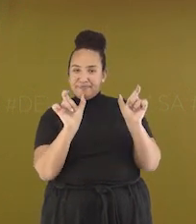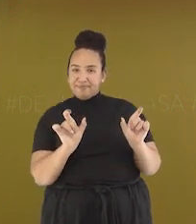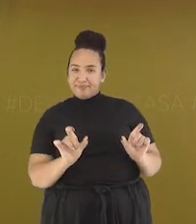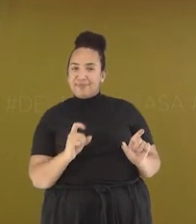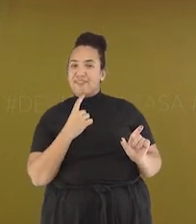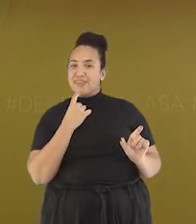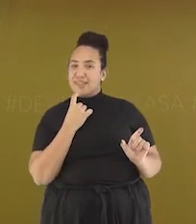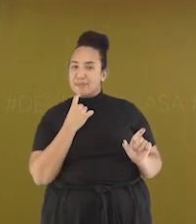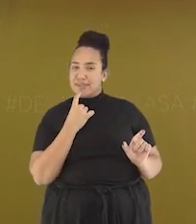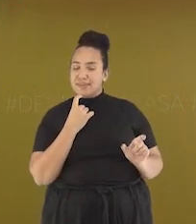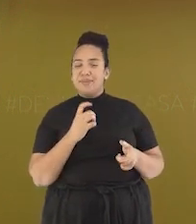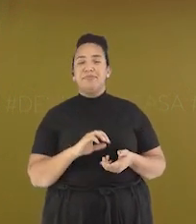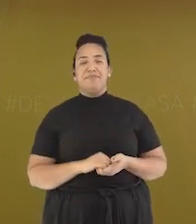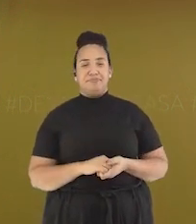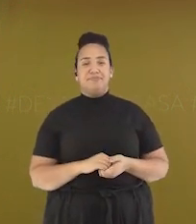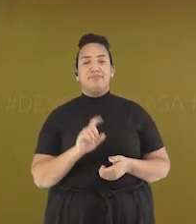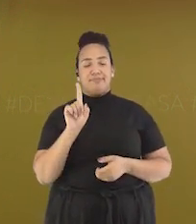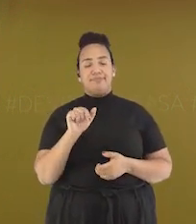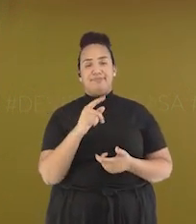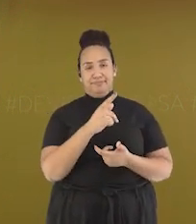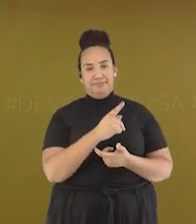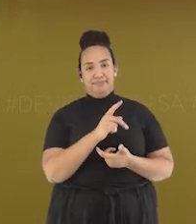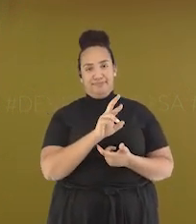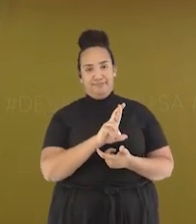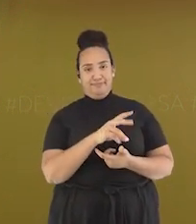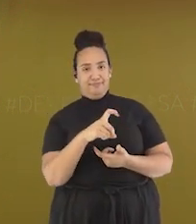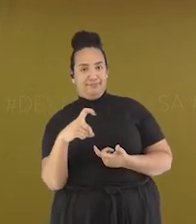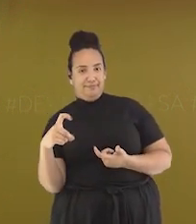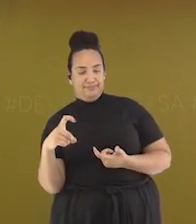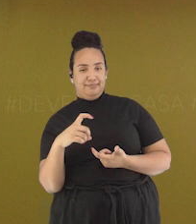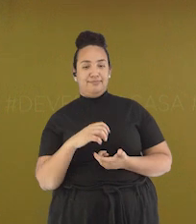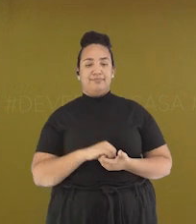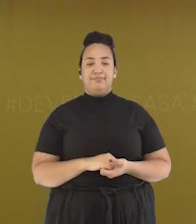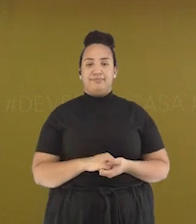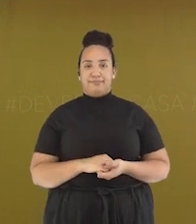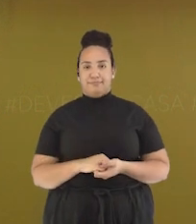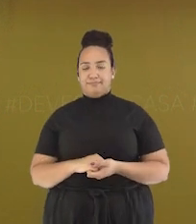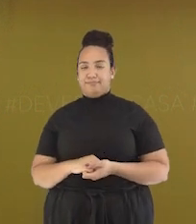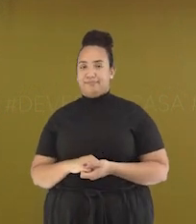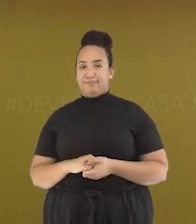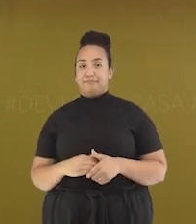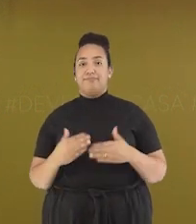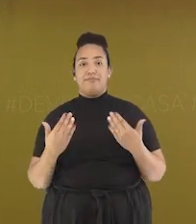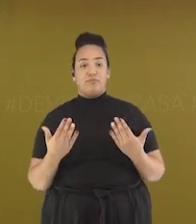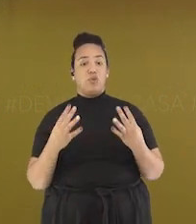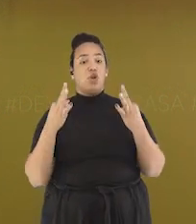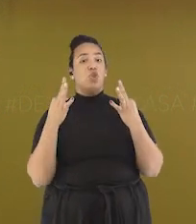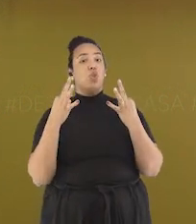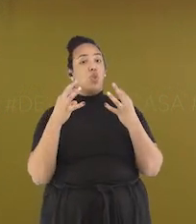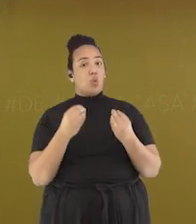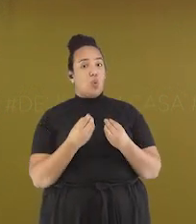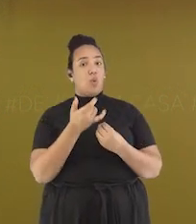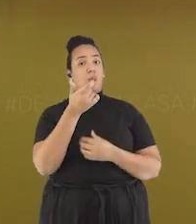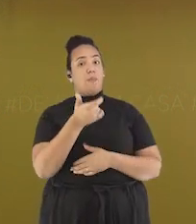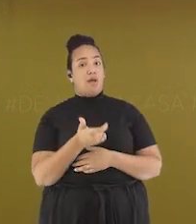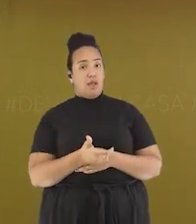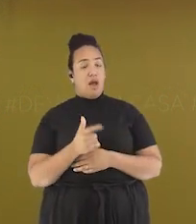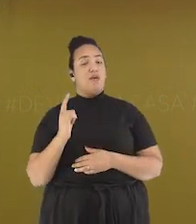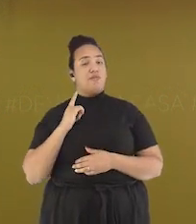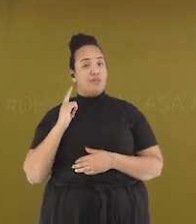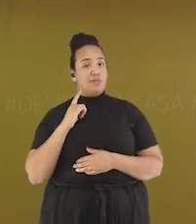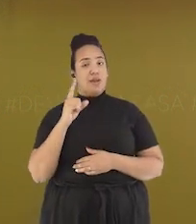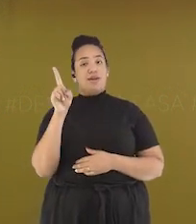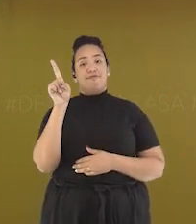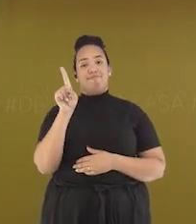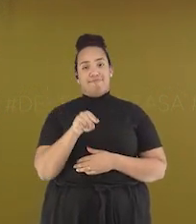Última, penúltima, antepenúltima E todas as palavras são acentuadas Pois